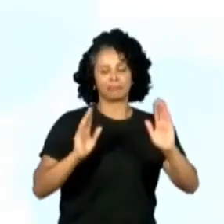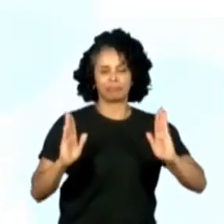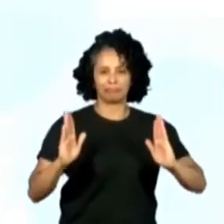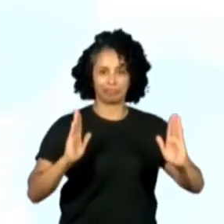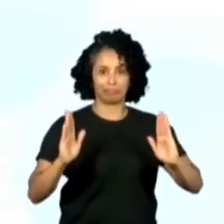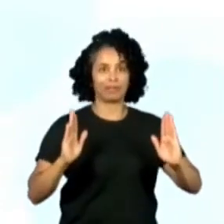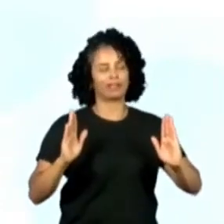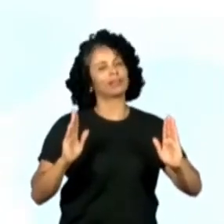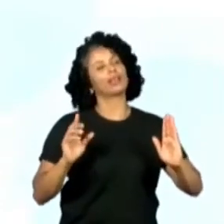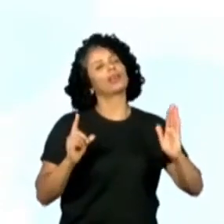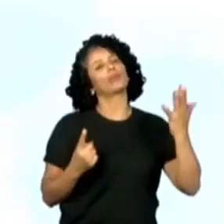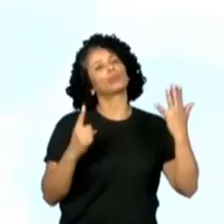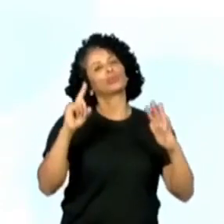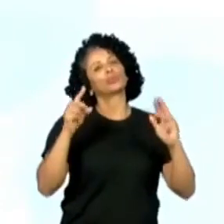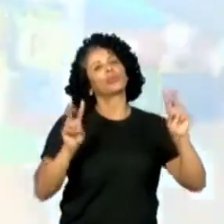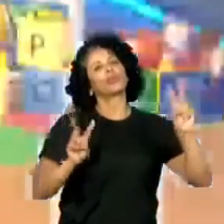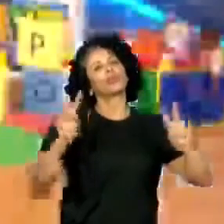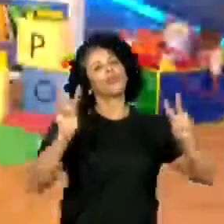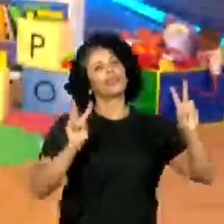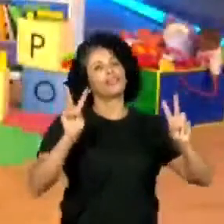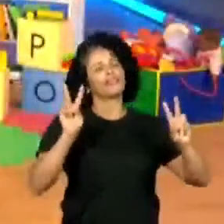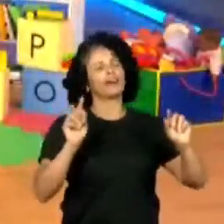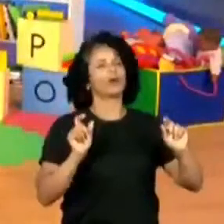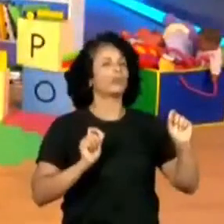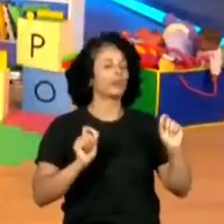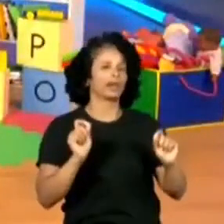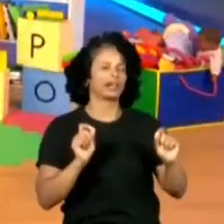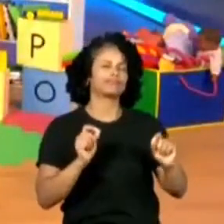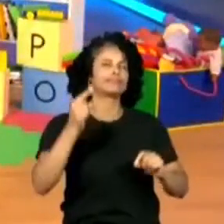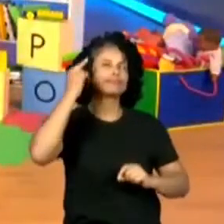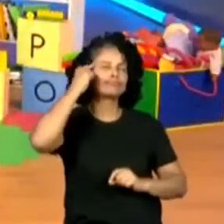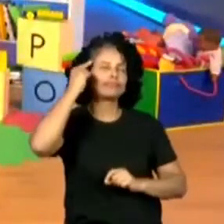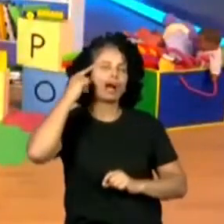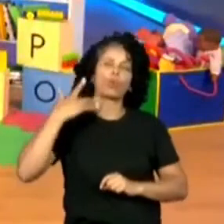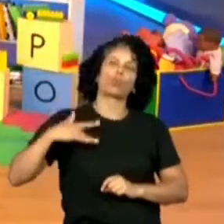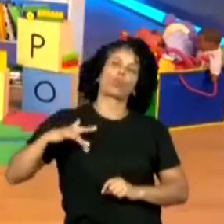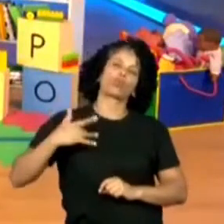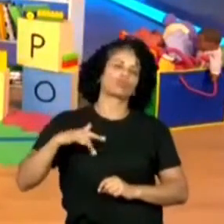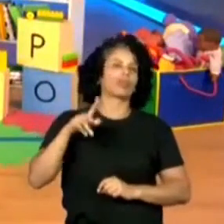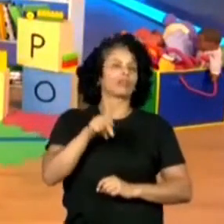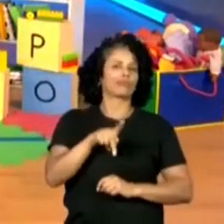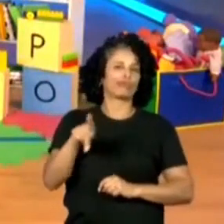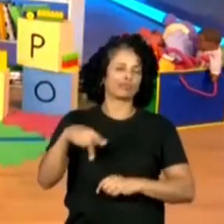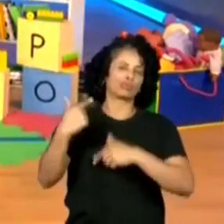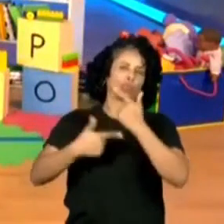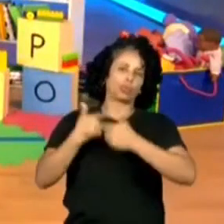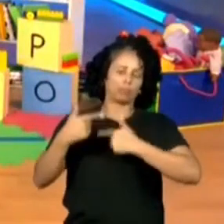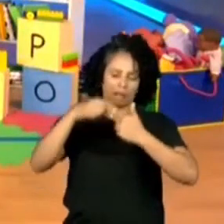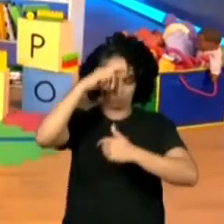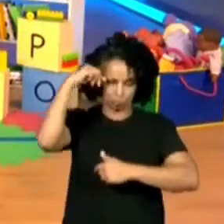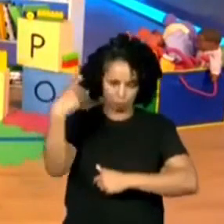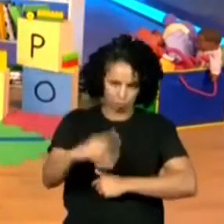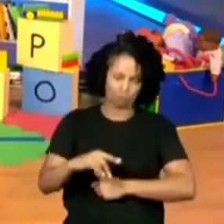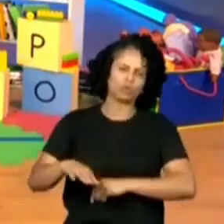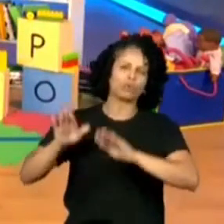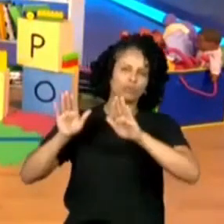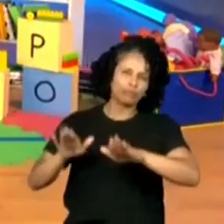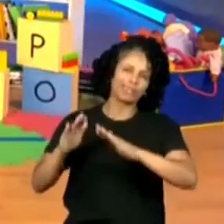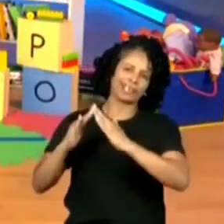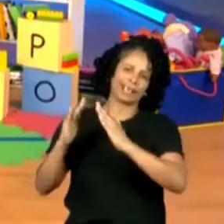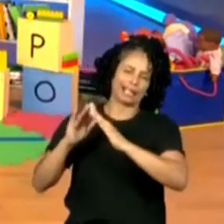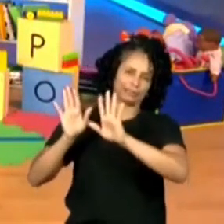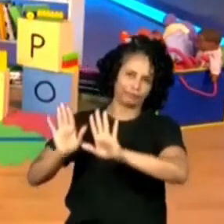assim, coitados desses professores, trabalham muito, vamos deixar eles em casa. Tá no começo do ano, mas vamos deixar eles... É.